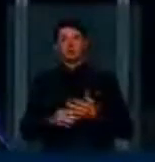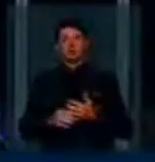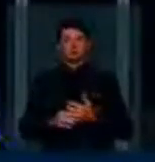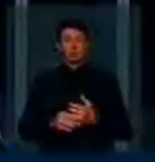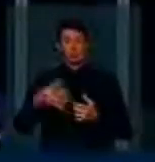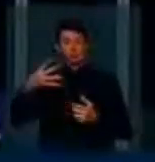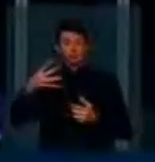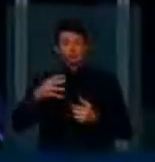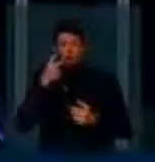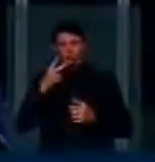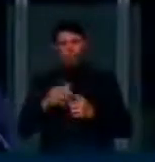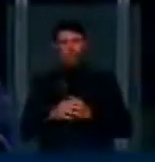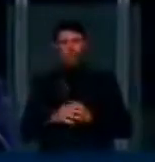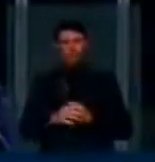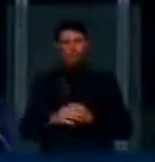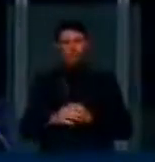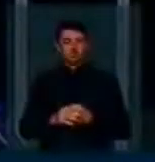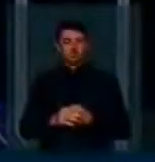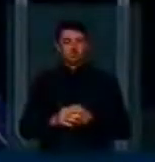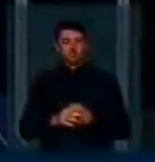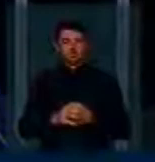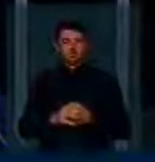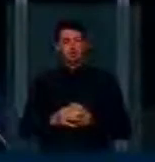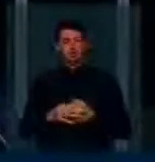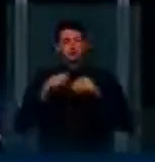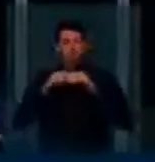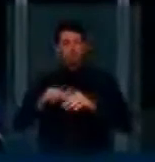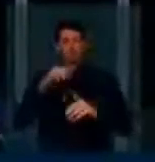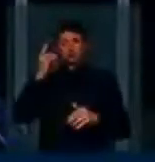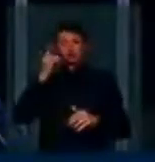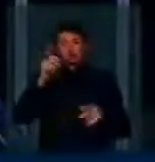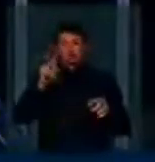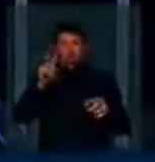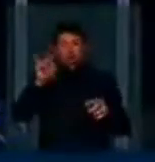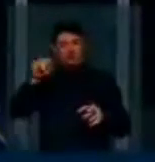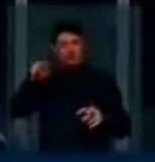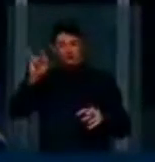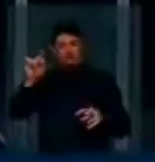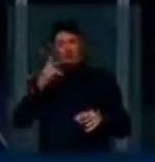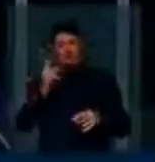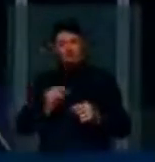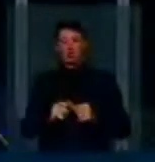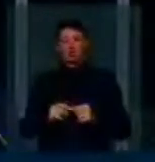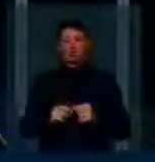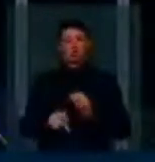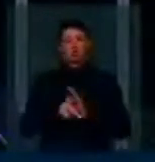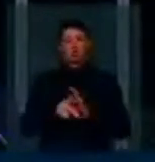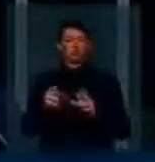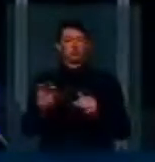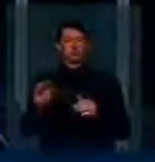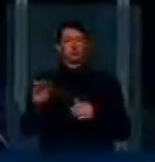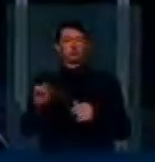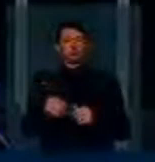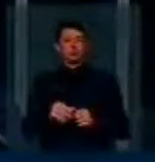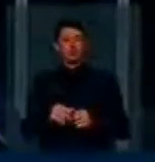eu me dirijo ao doutor João Vianney, que veio aqui falando em nome do diretor